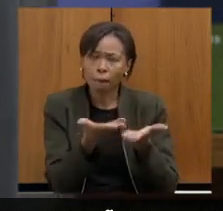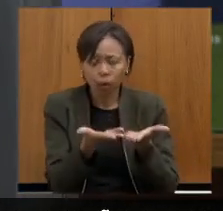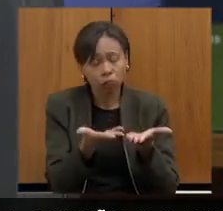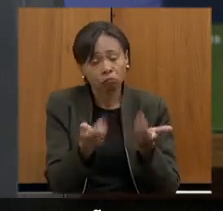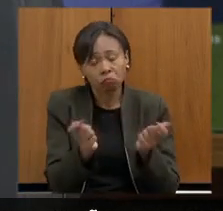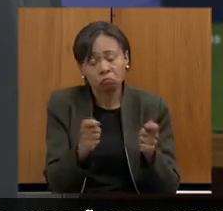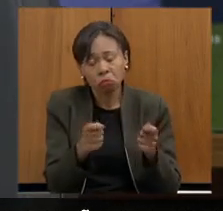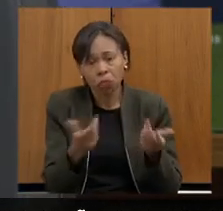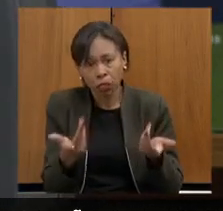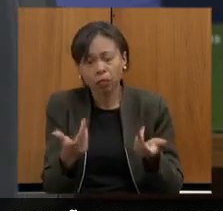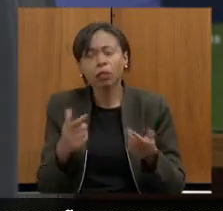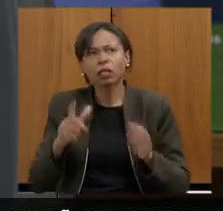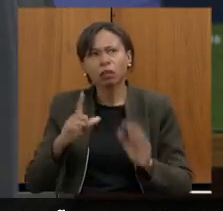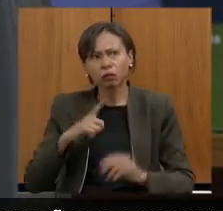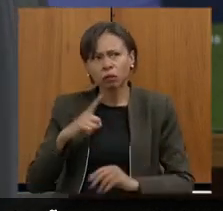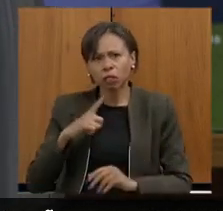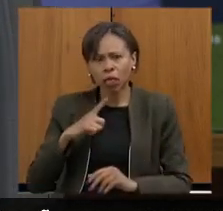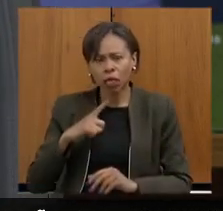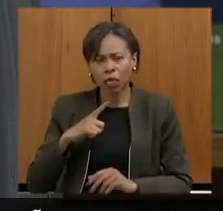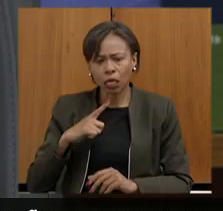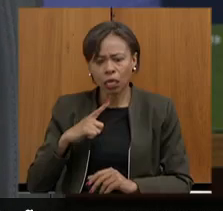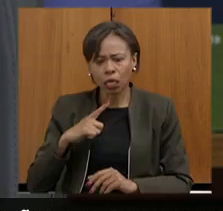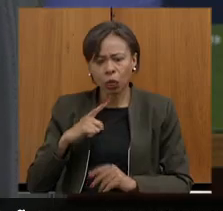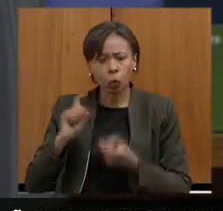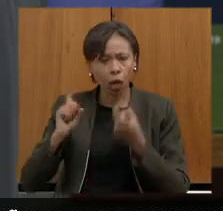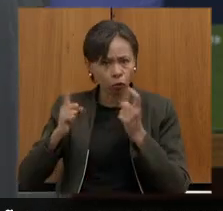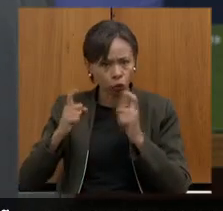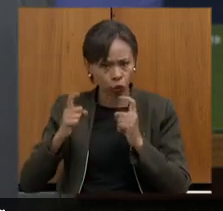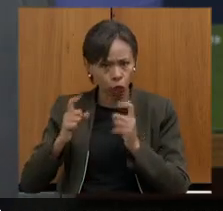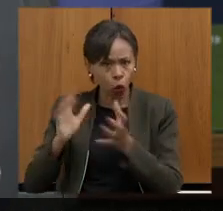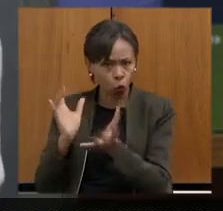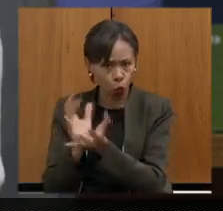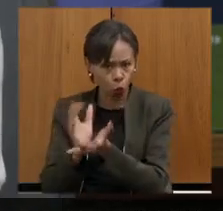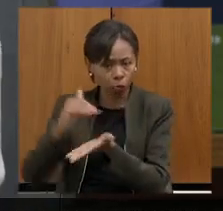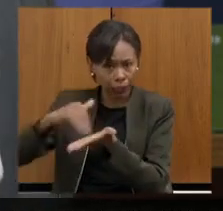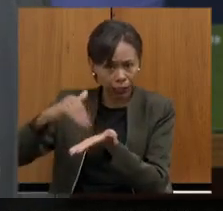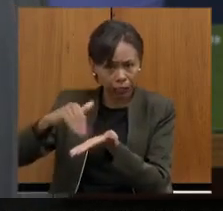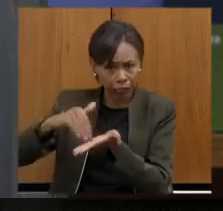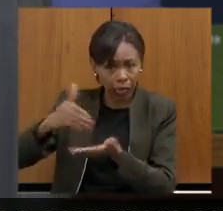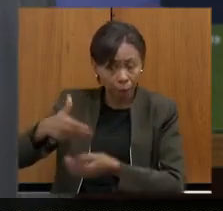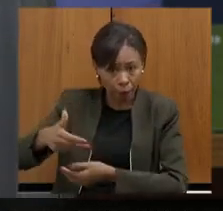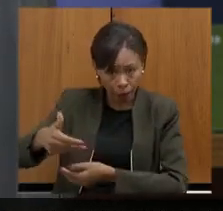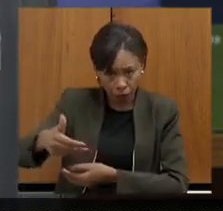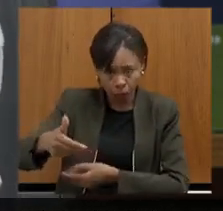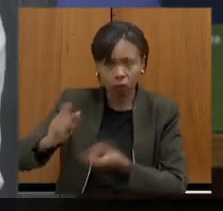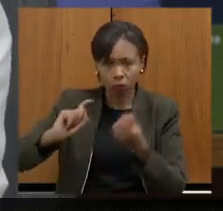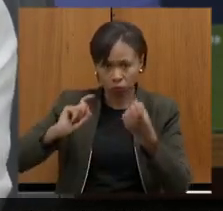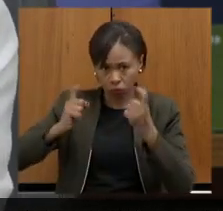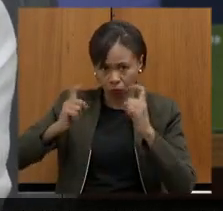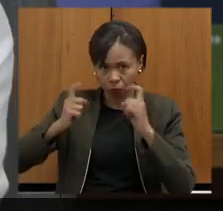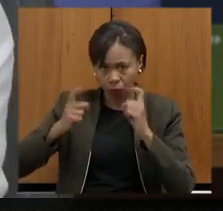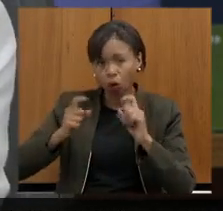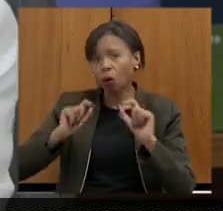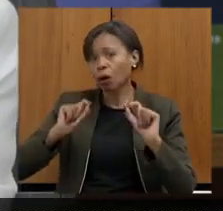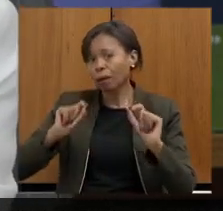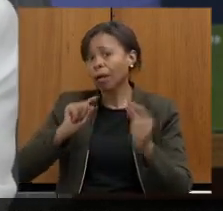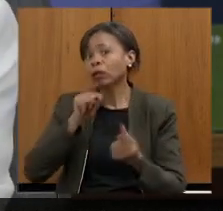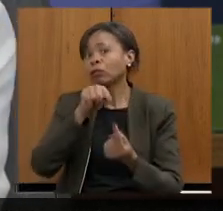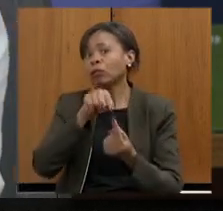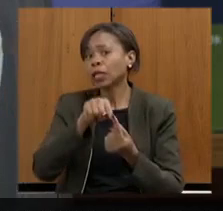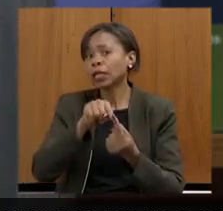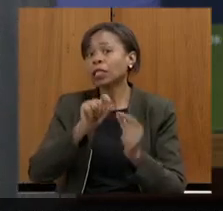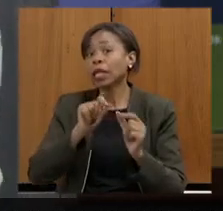então nós temos eu tenho uma reunião com a equipe técnica da secretaria nos próximos dias para a gente conseguir fazer um acompanhamento